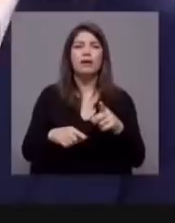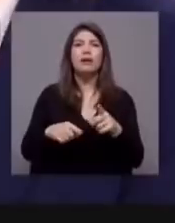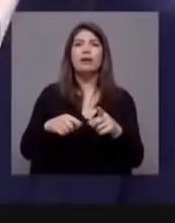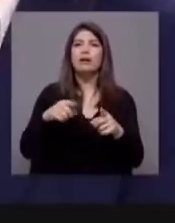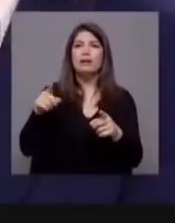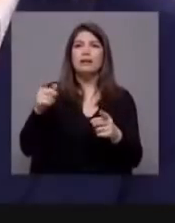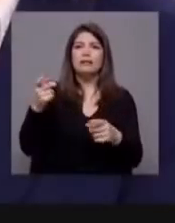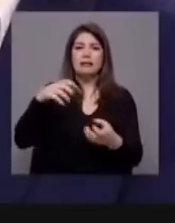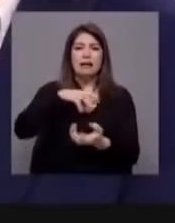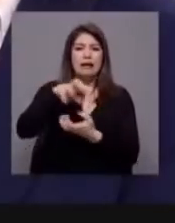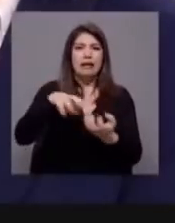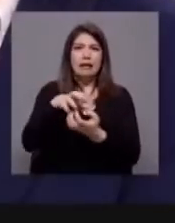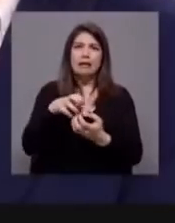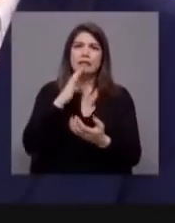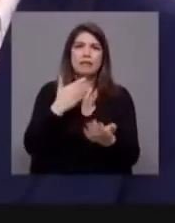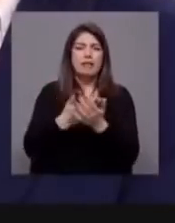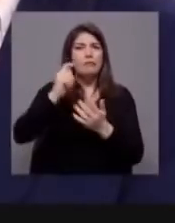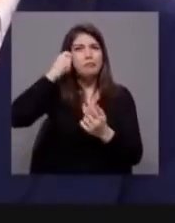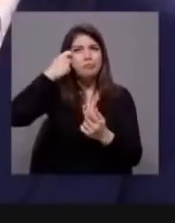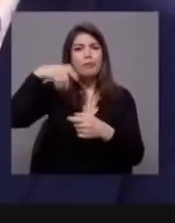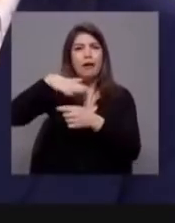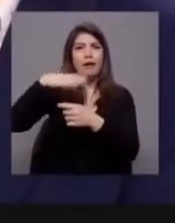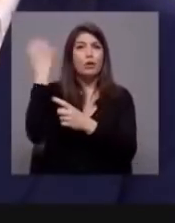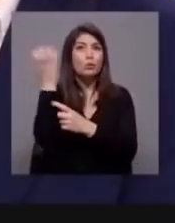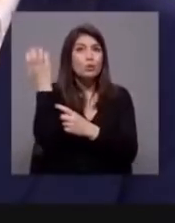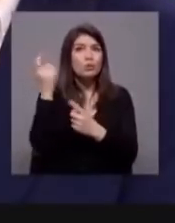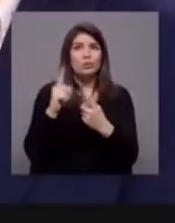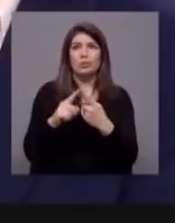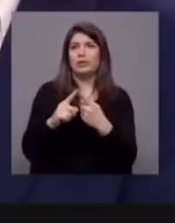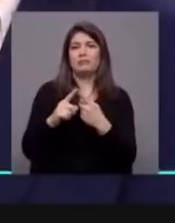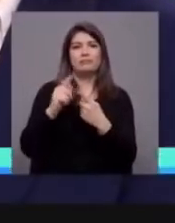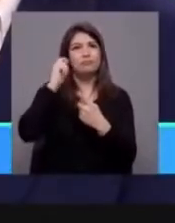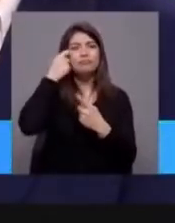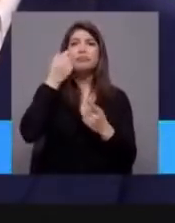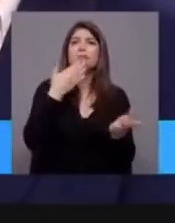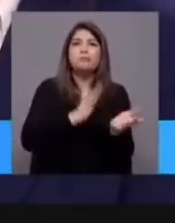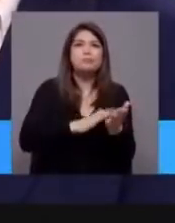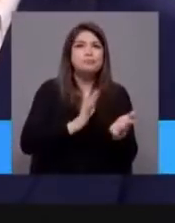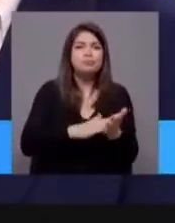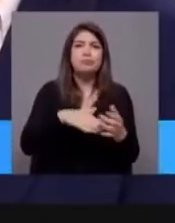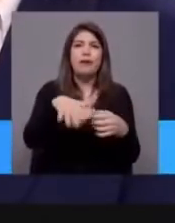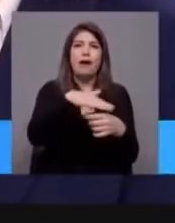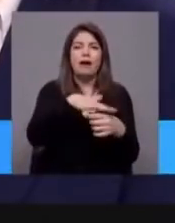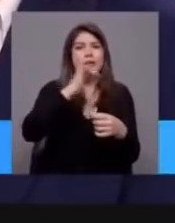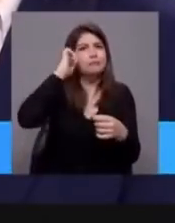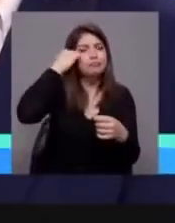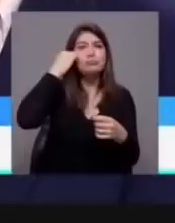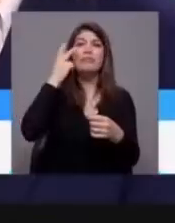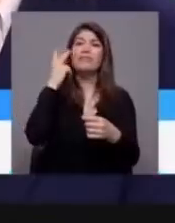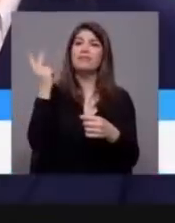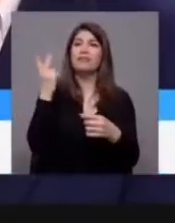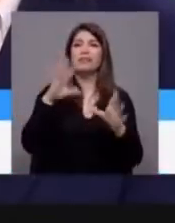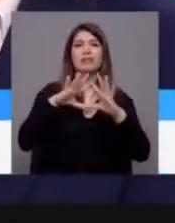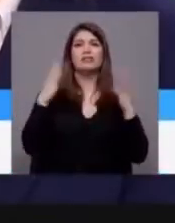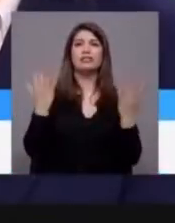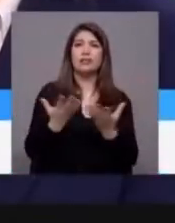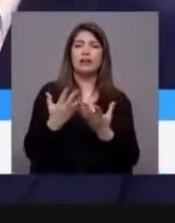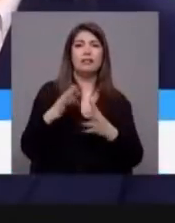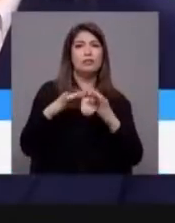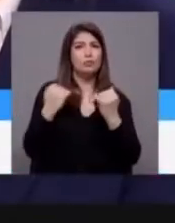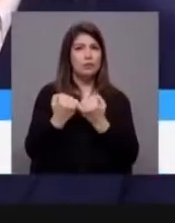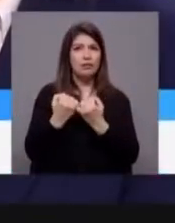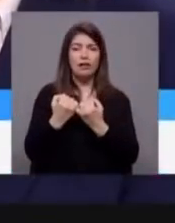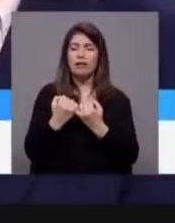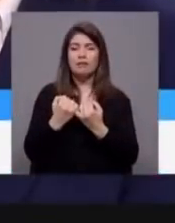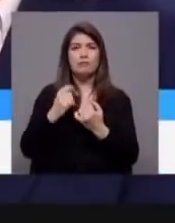brutal deixou no setor da cultura, no setor da restauração, na vida geral em sociedade e temos que progredir.